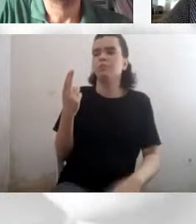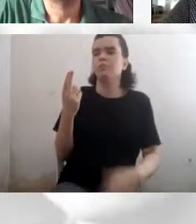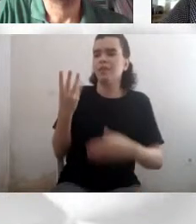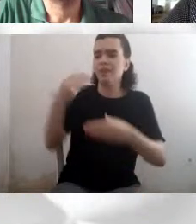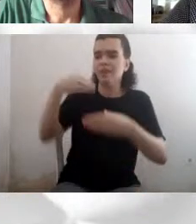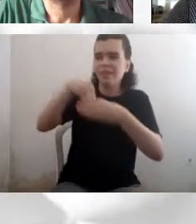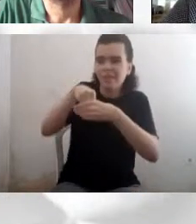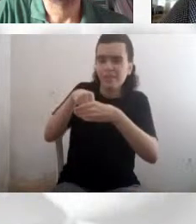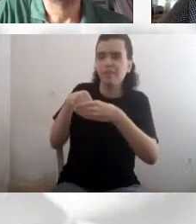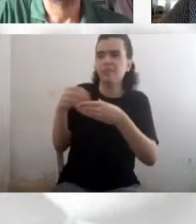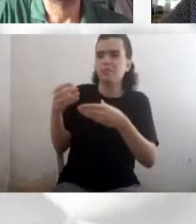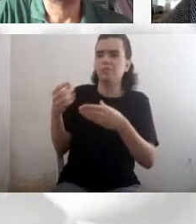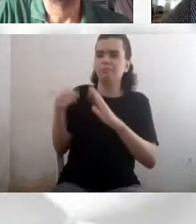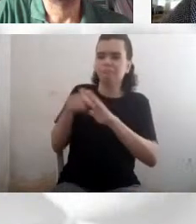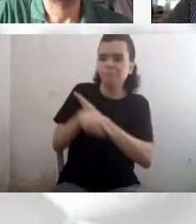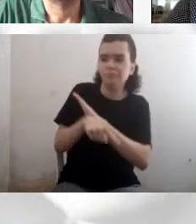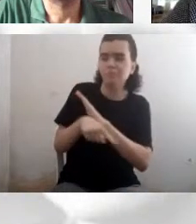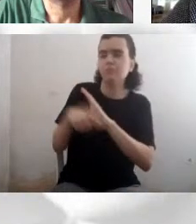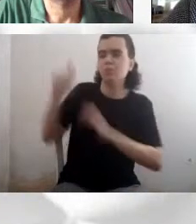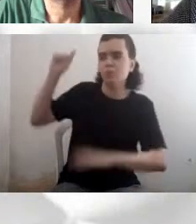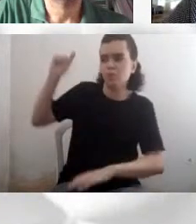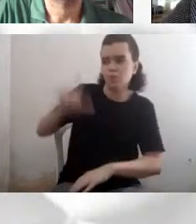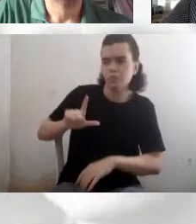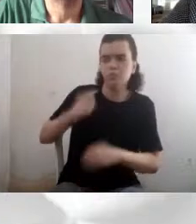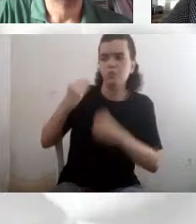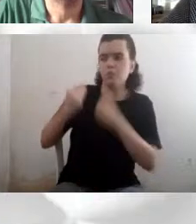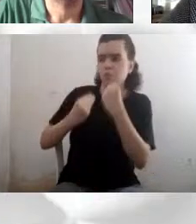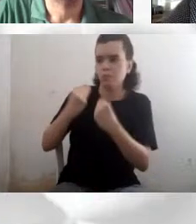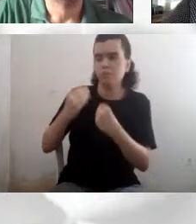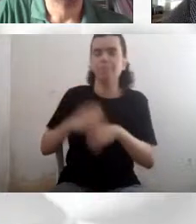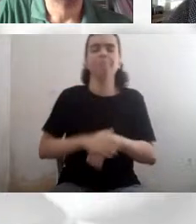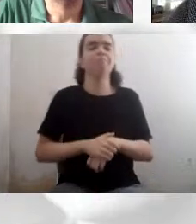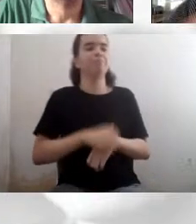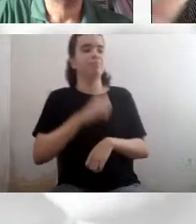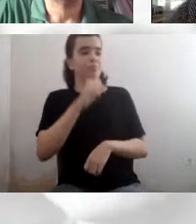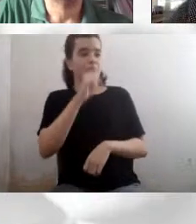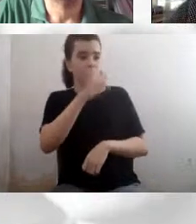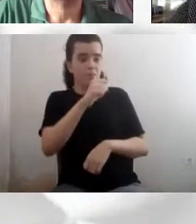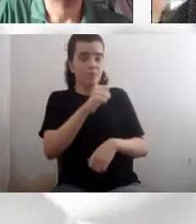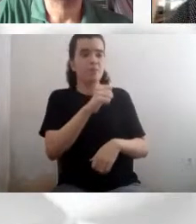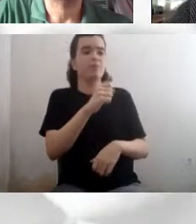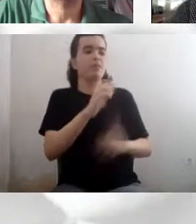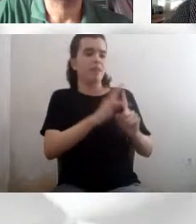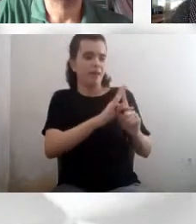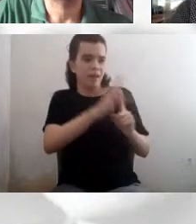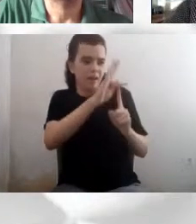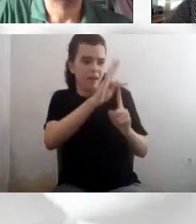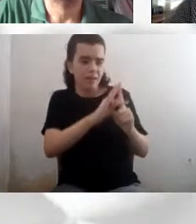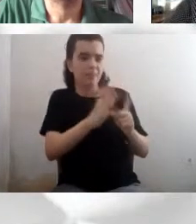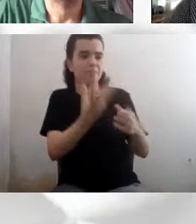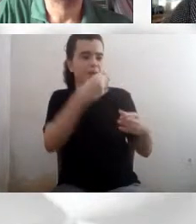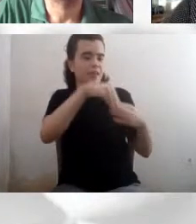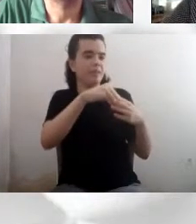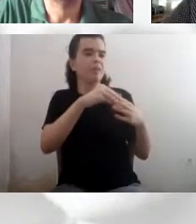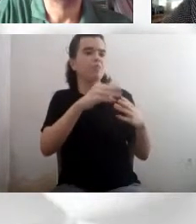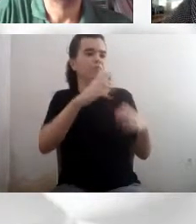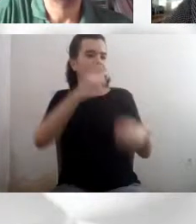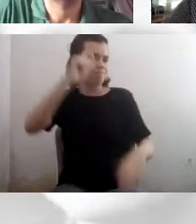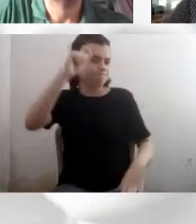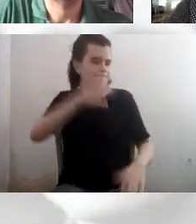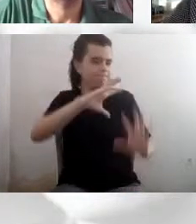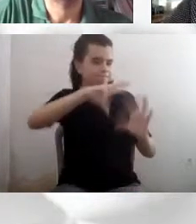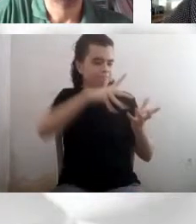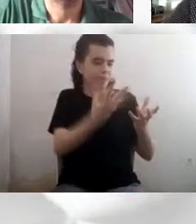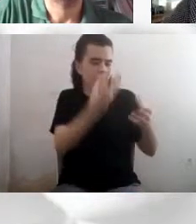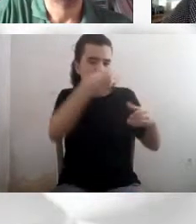milhões de Kelvin, enquanto a temperatura na superfície não é sólida, é uma bola de gás, o que a gente chama de